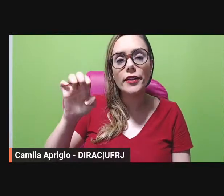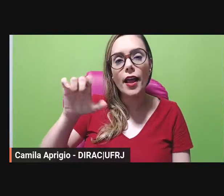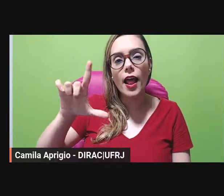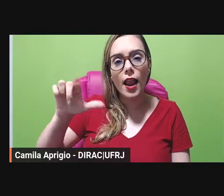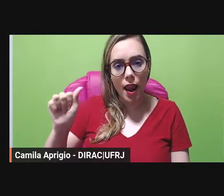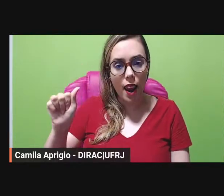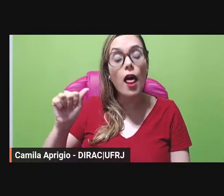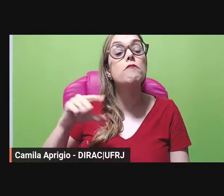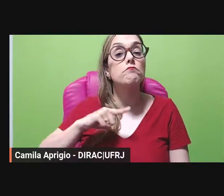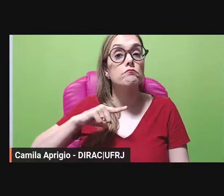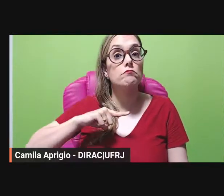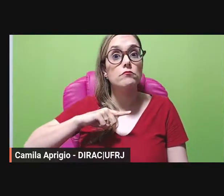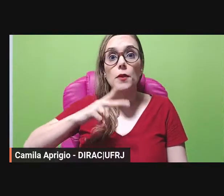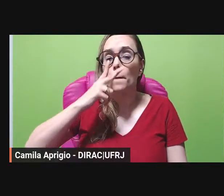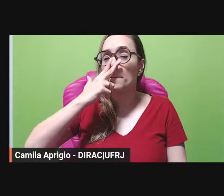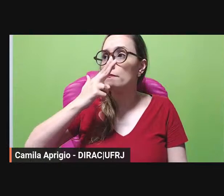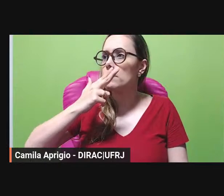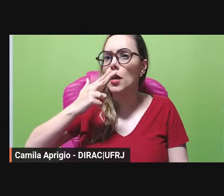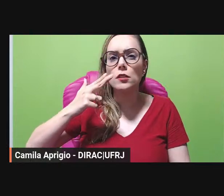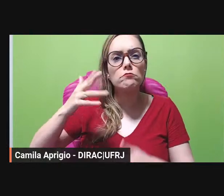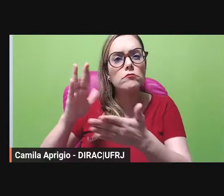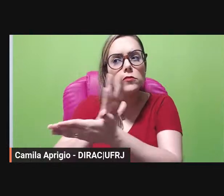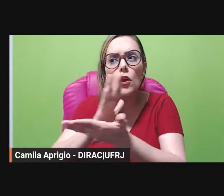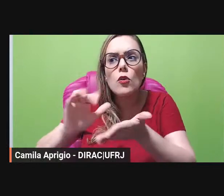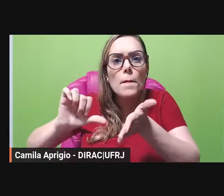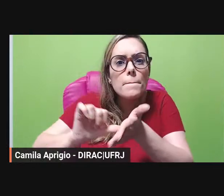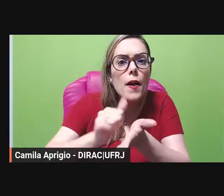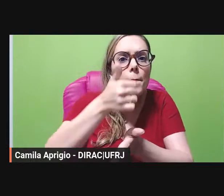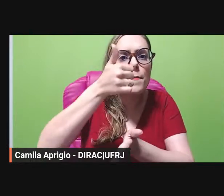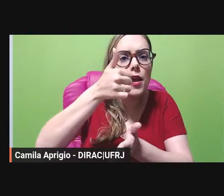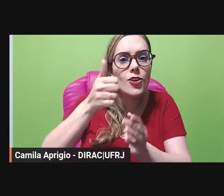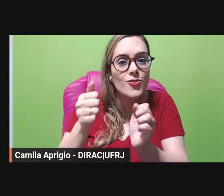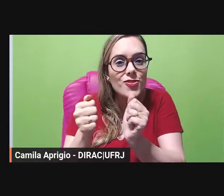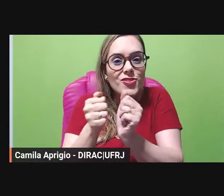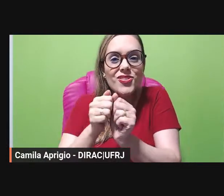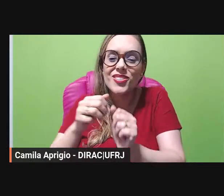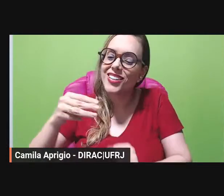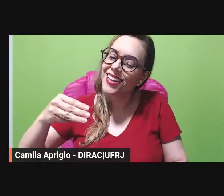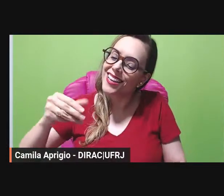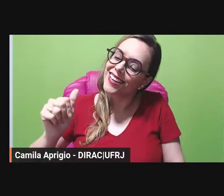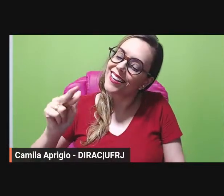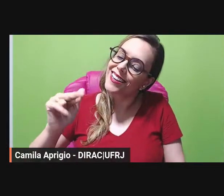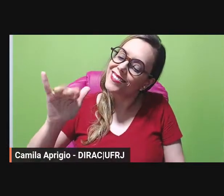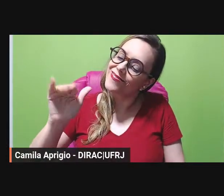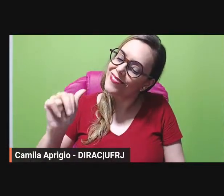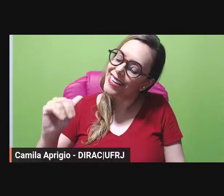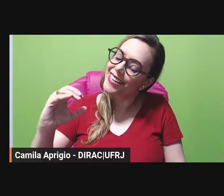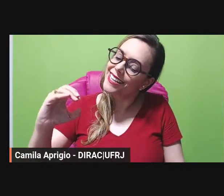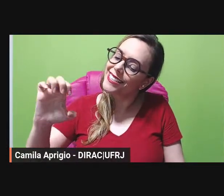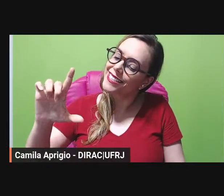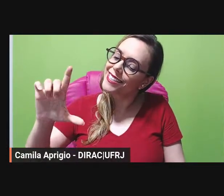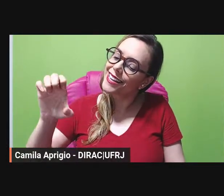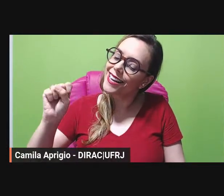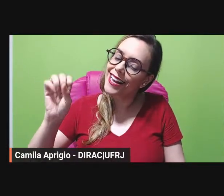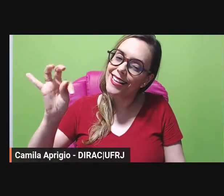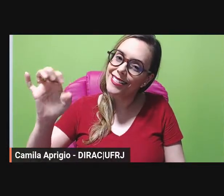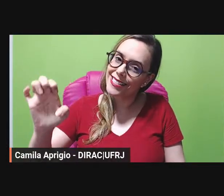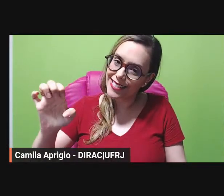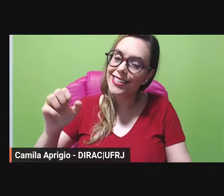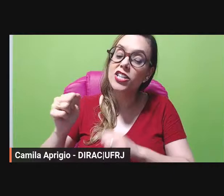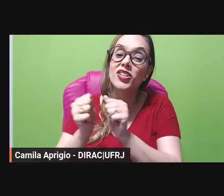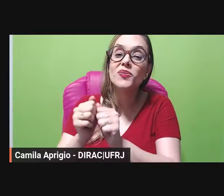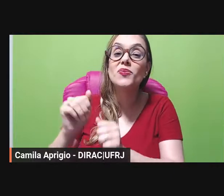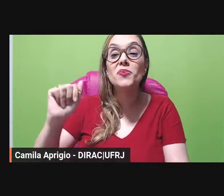pesquisa da fábula ao lado da professora Maria Celeste do professor Alceu Dias Lima não é e o